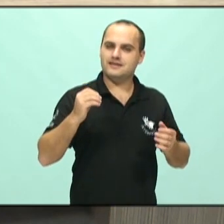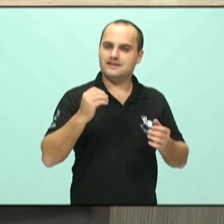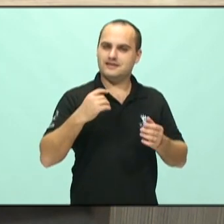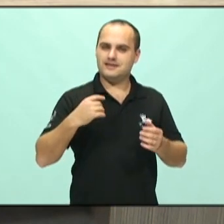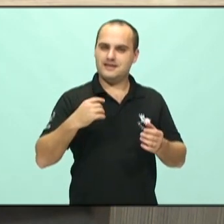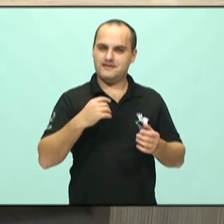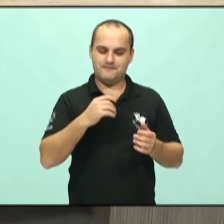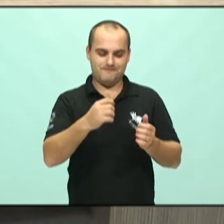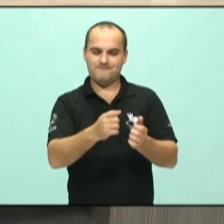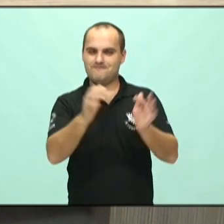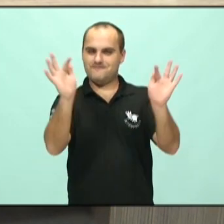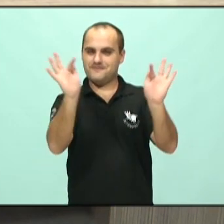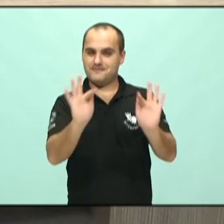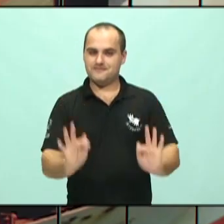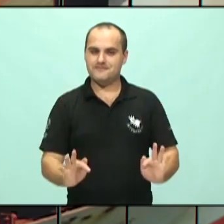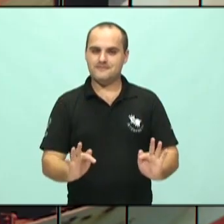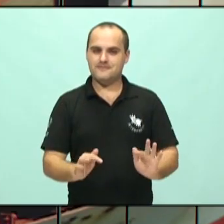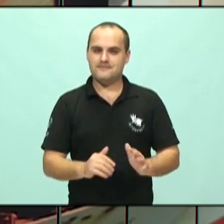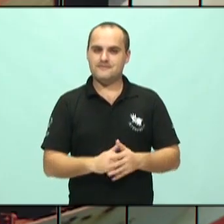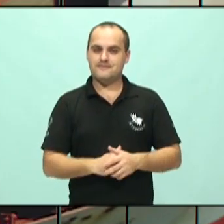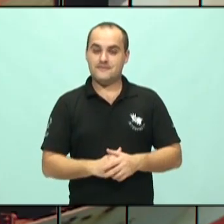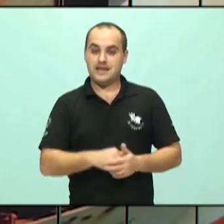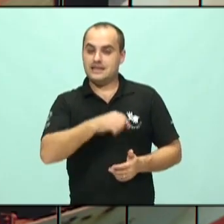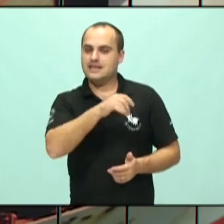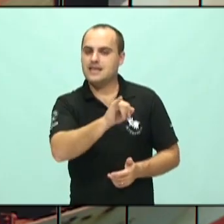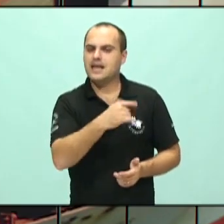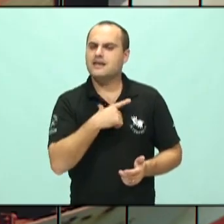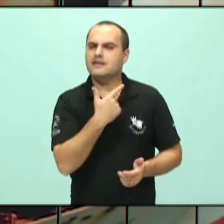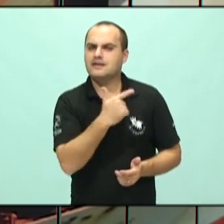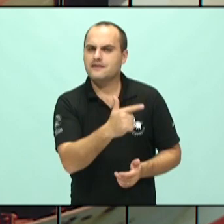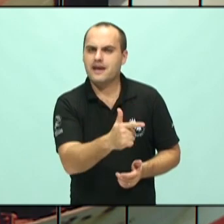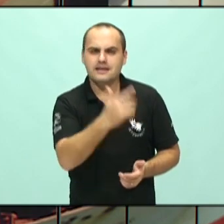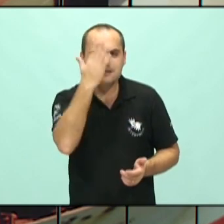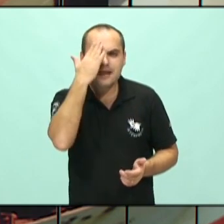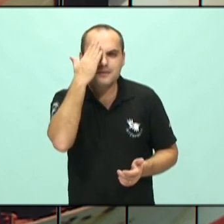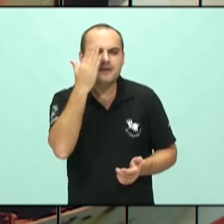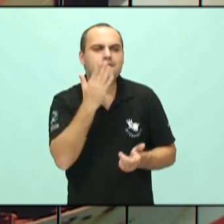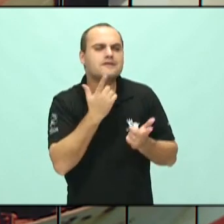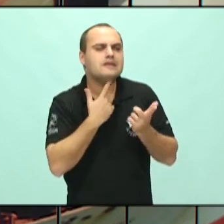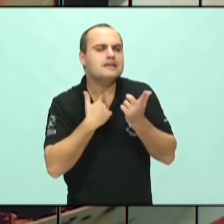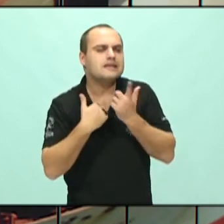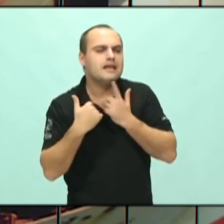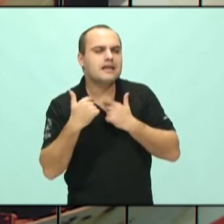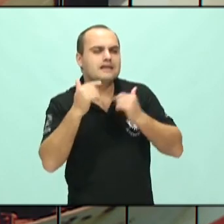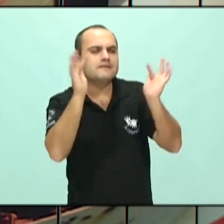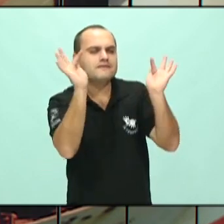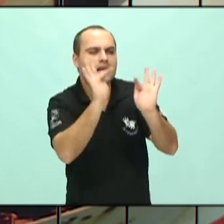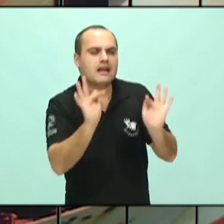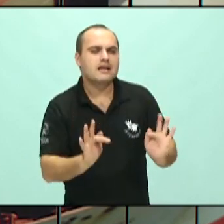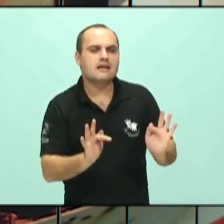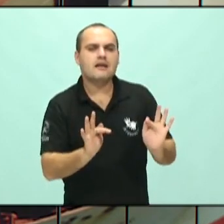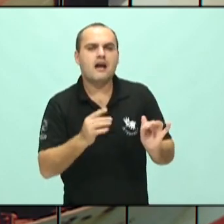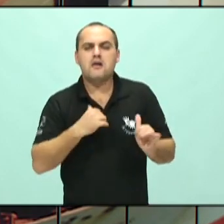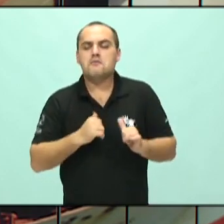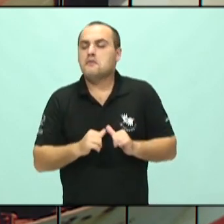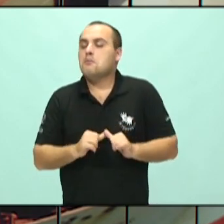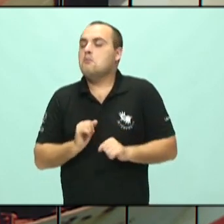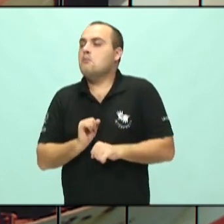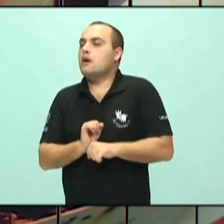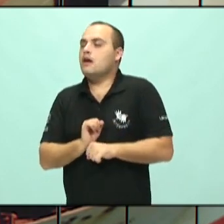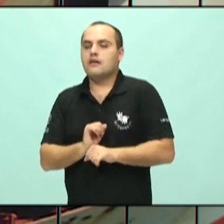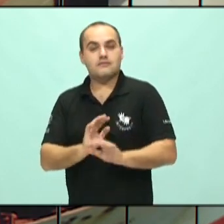nossa. Está na essência do ser humano. Se nós não tivéssemos essa carência, a gente não se incomodava e a gente não caminhava. Então,